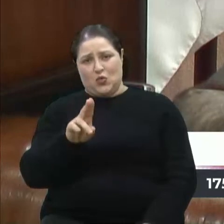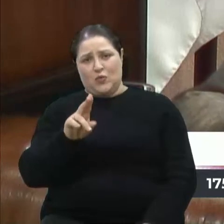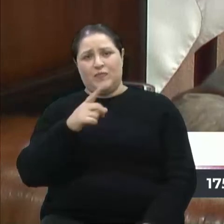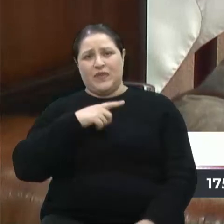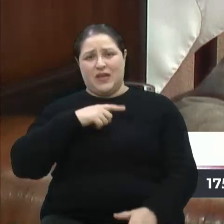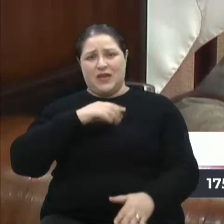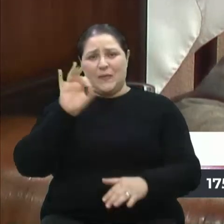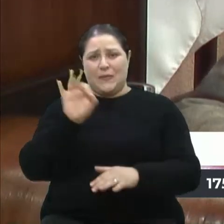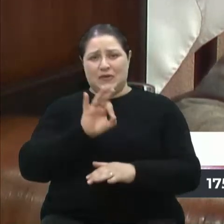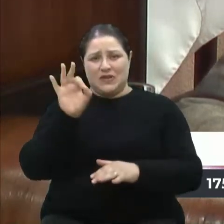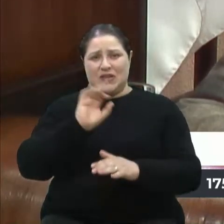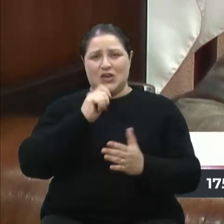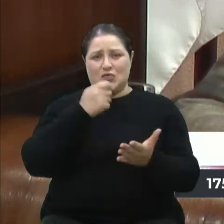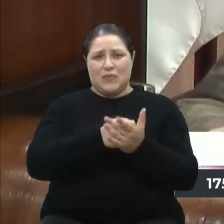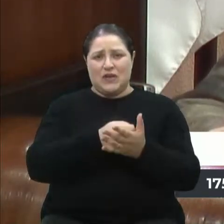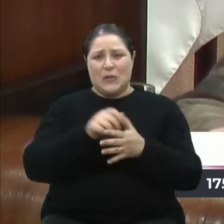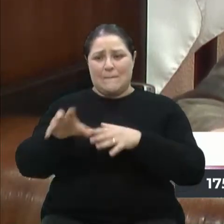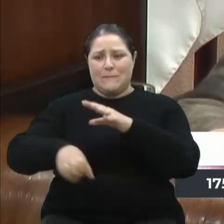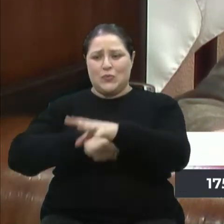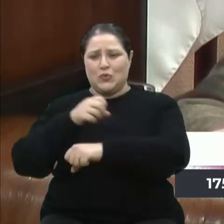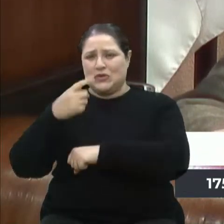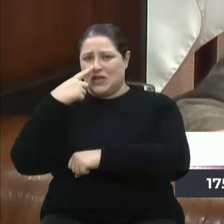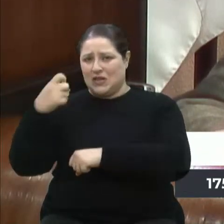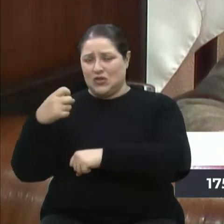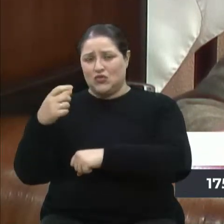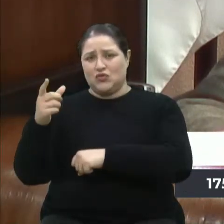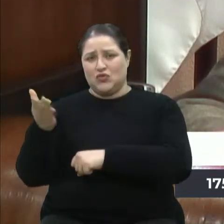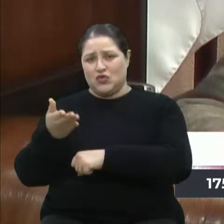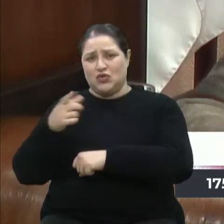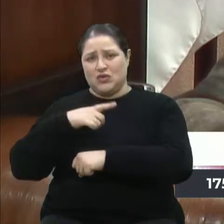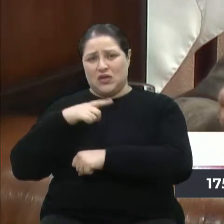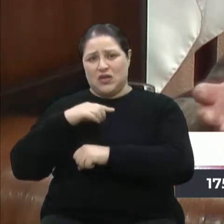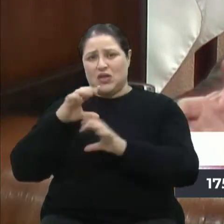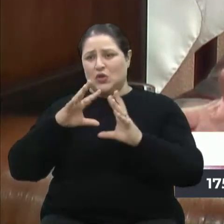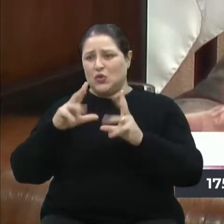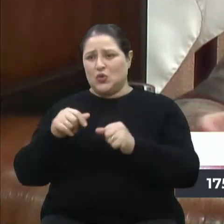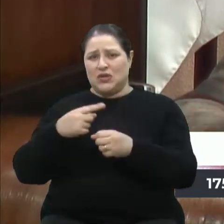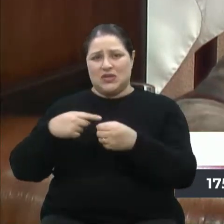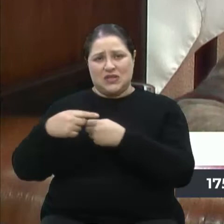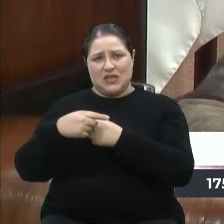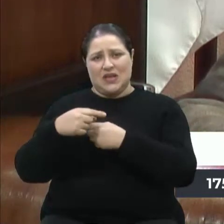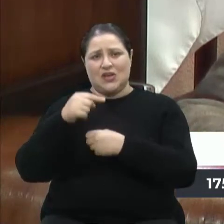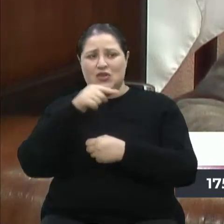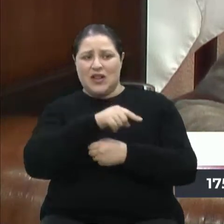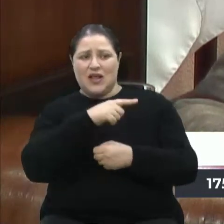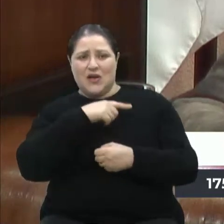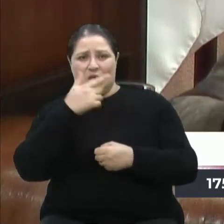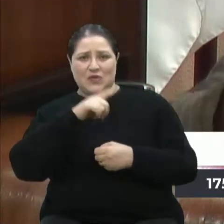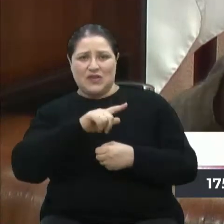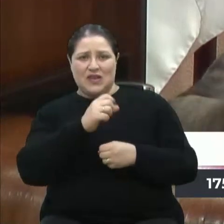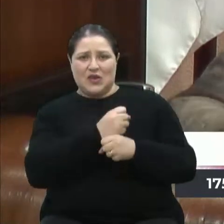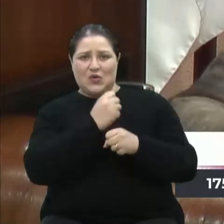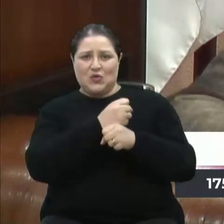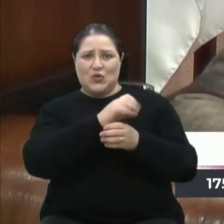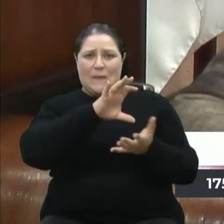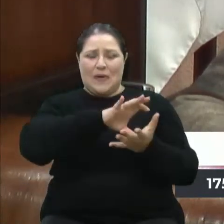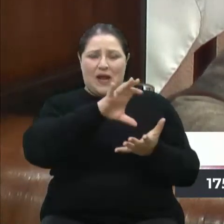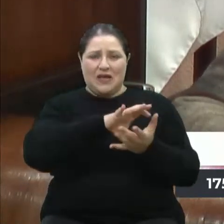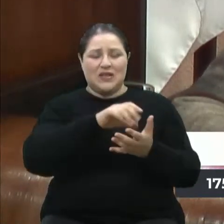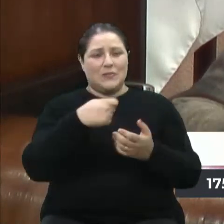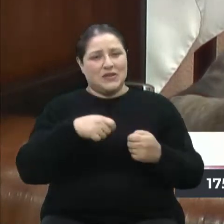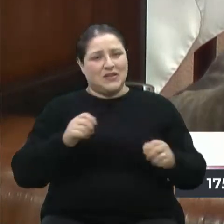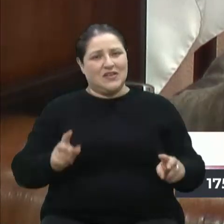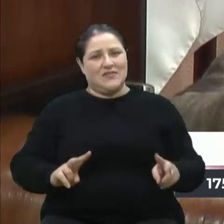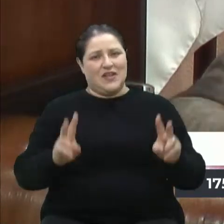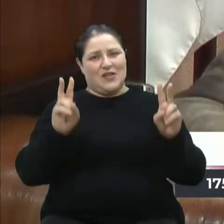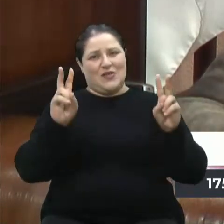hoje já tem o serviço. Então, a cidade toda ganha. Lá vai ter uma praça. Então, tem que valorizar.